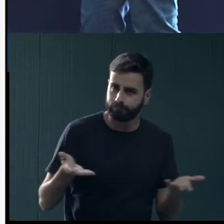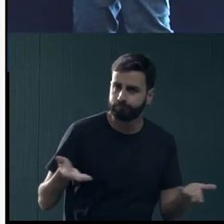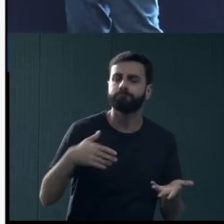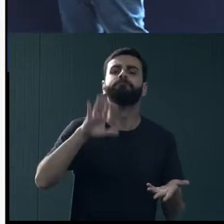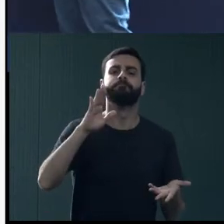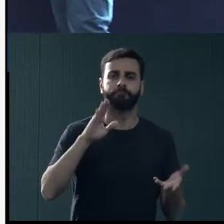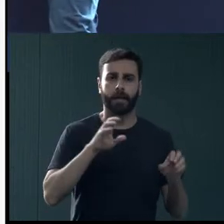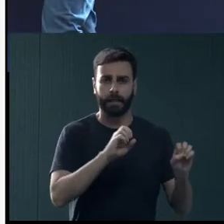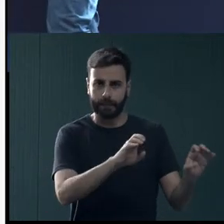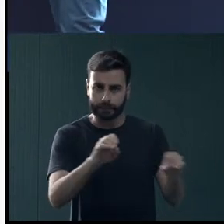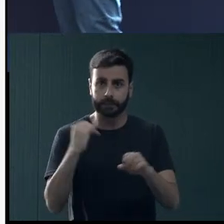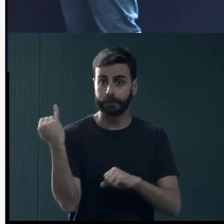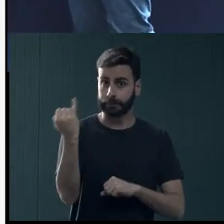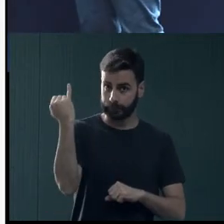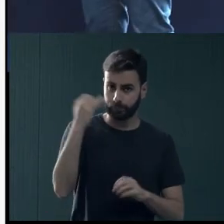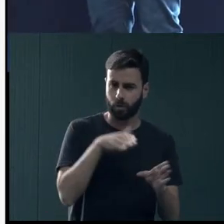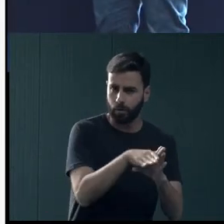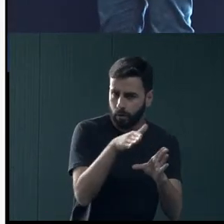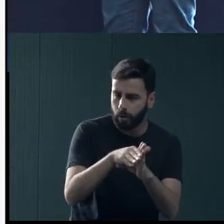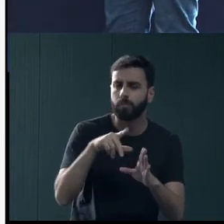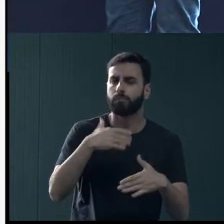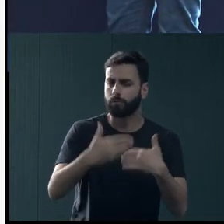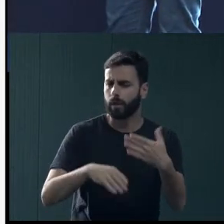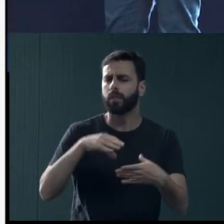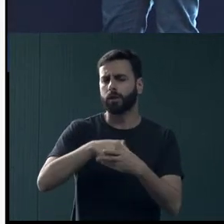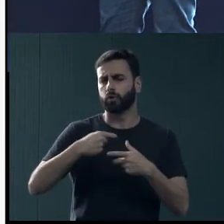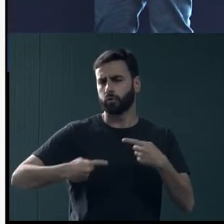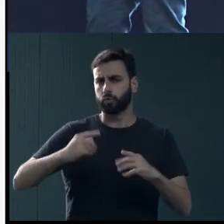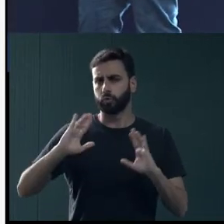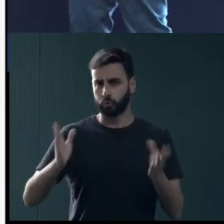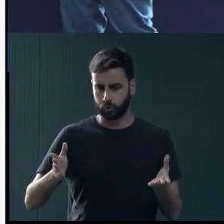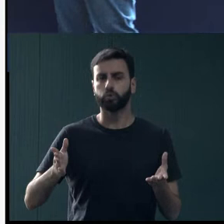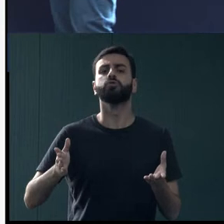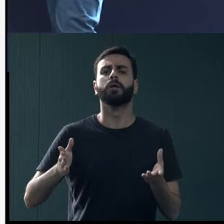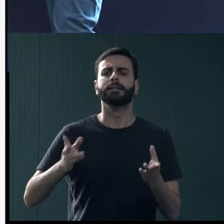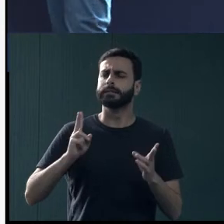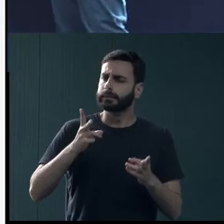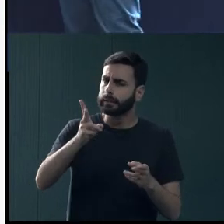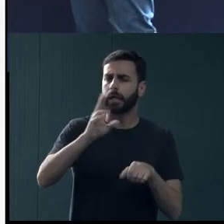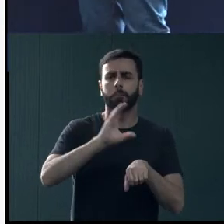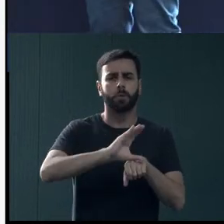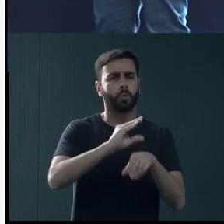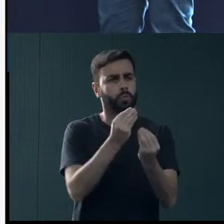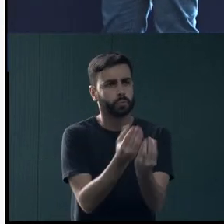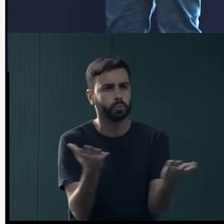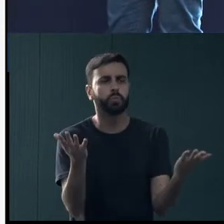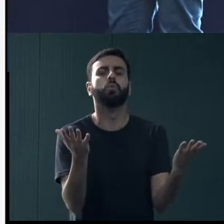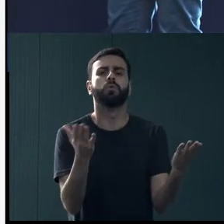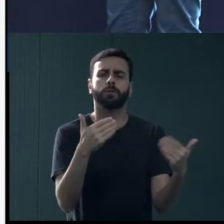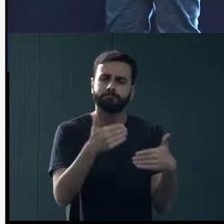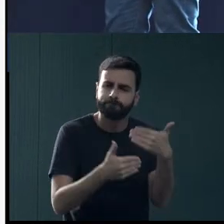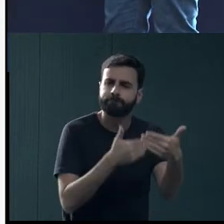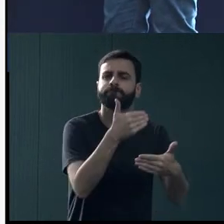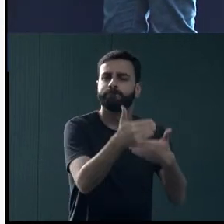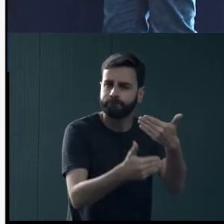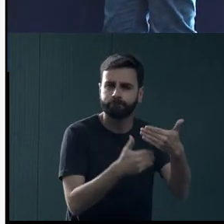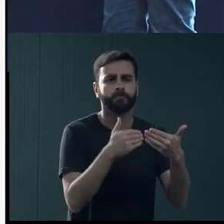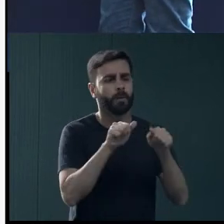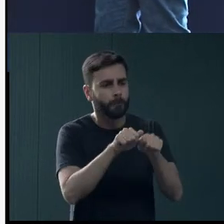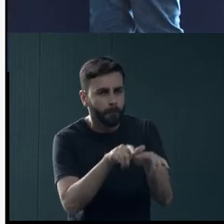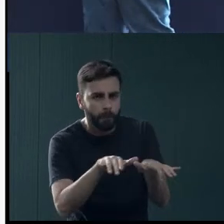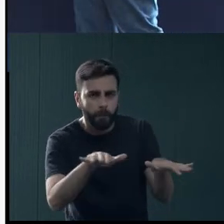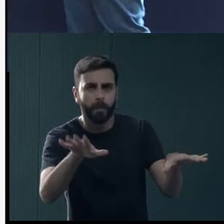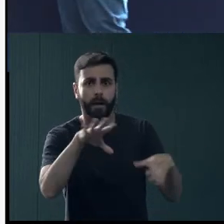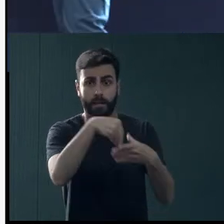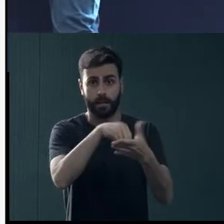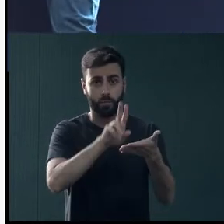permanente é uma coisa que nós estamos discutindo. A gente vai ter uma oferta perene de ações relacionadas à saúde mental e discussão dessa rede